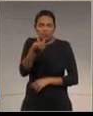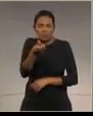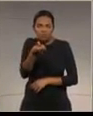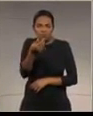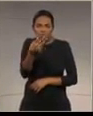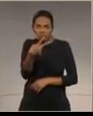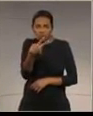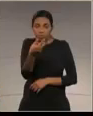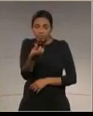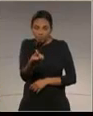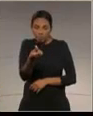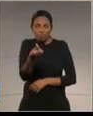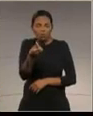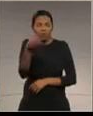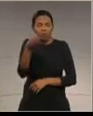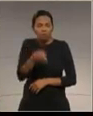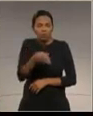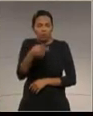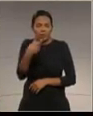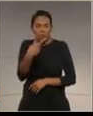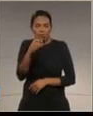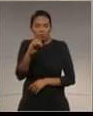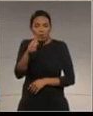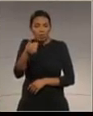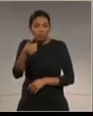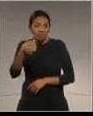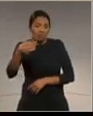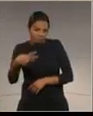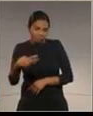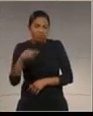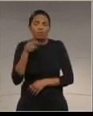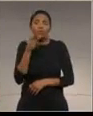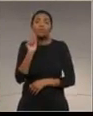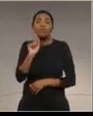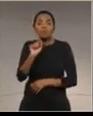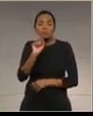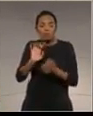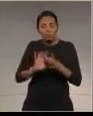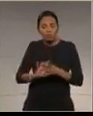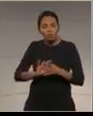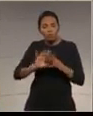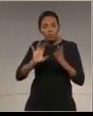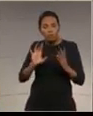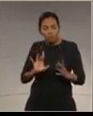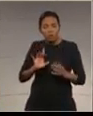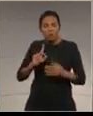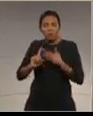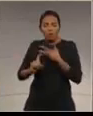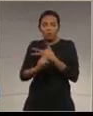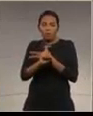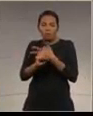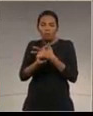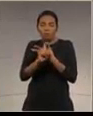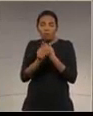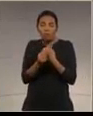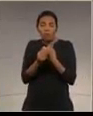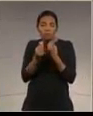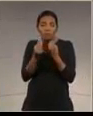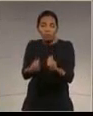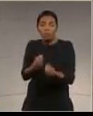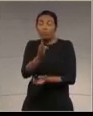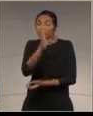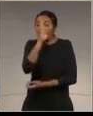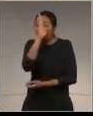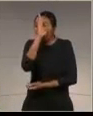do ano de 2013, que autoriza o Poder Executivo a efetuar a concessão gratuita de direito